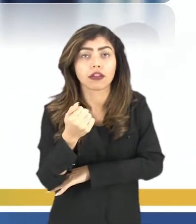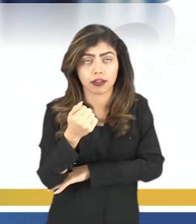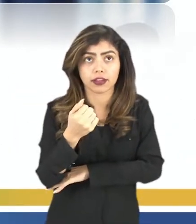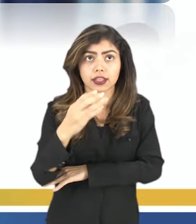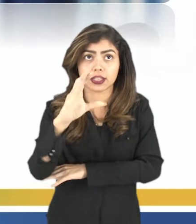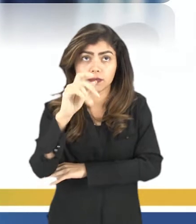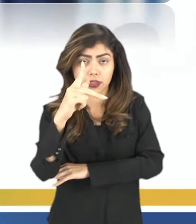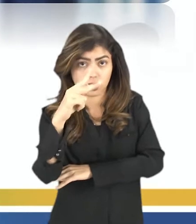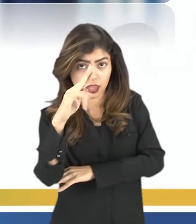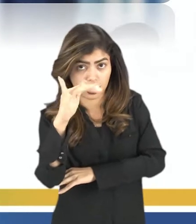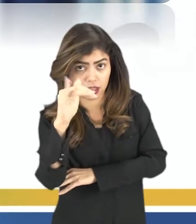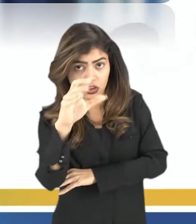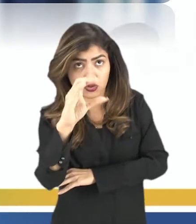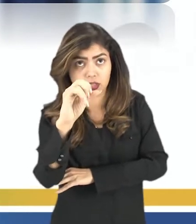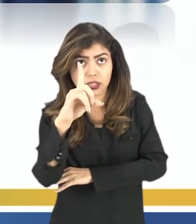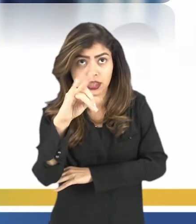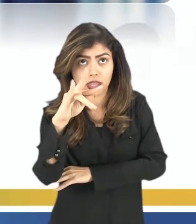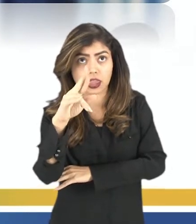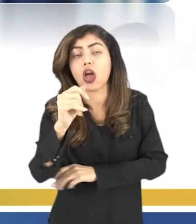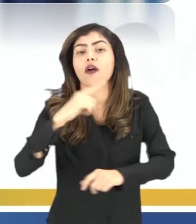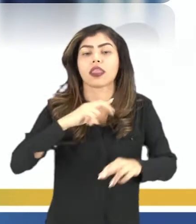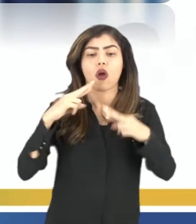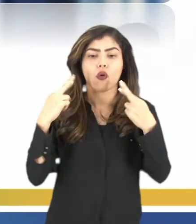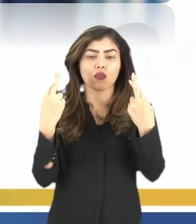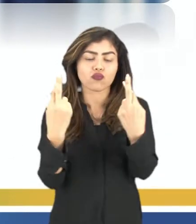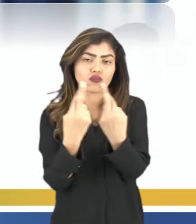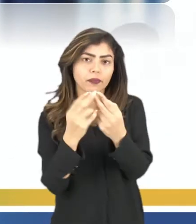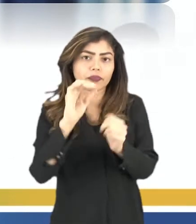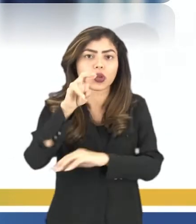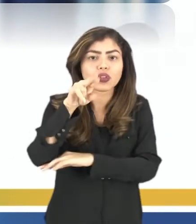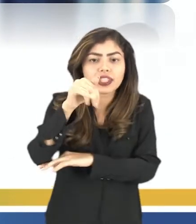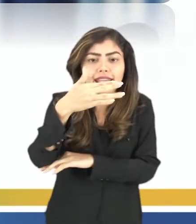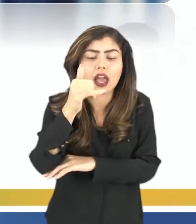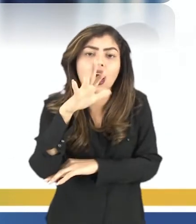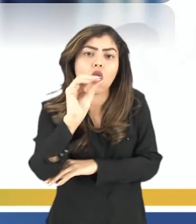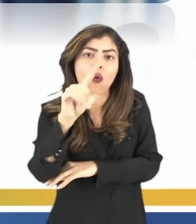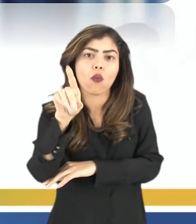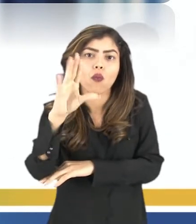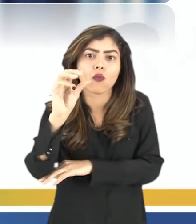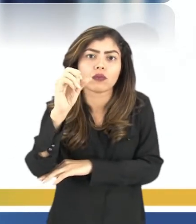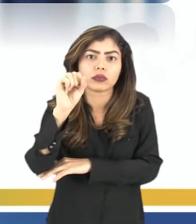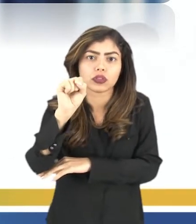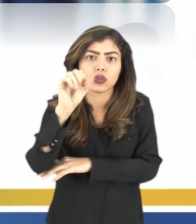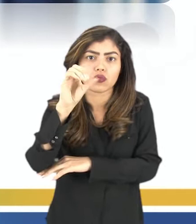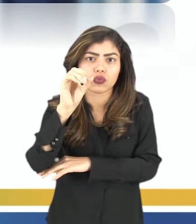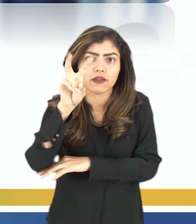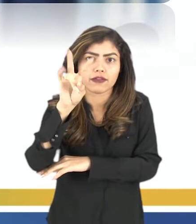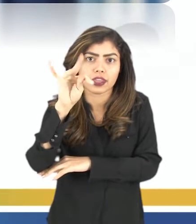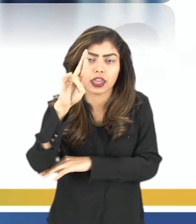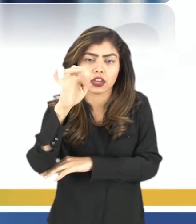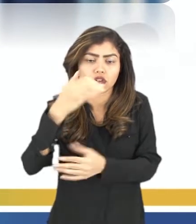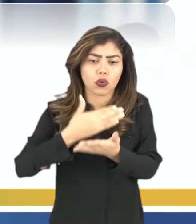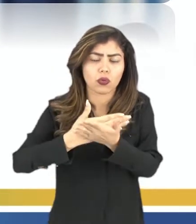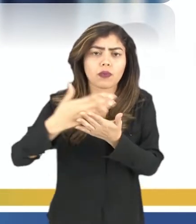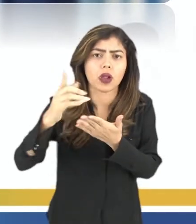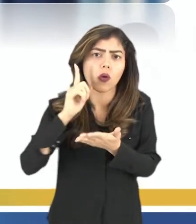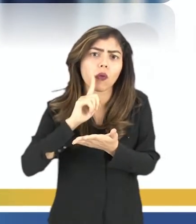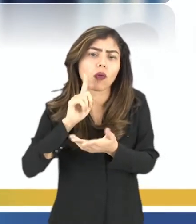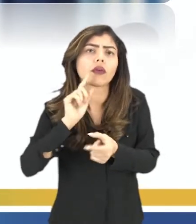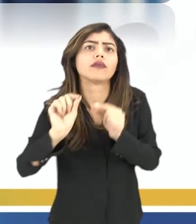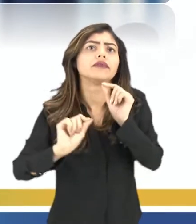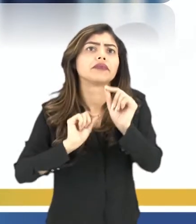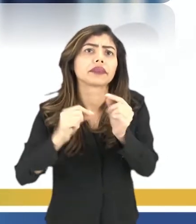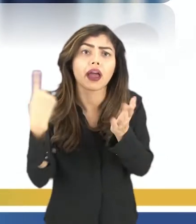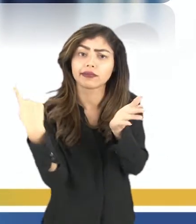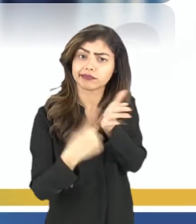ocidentais, né? Porque a gente tem a União Soviética com o socialismo, então, os Estados Unidos, ele começa a ter